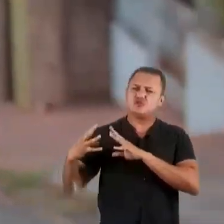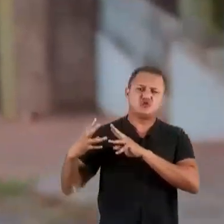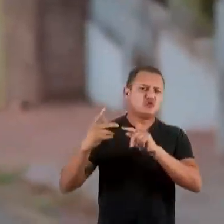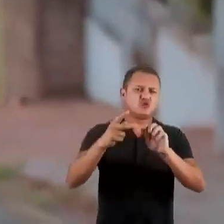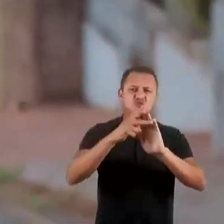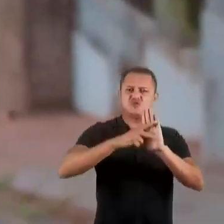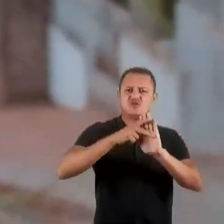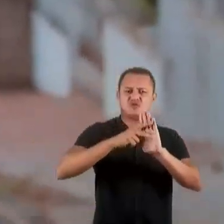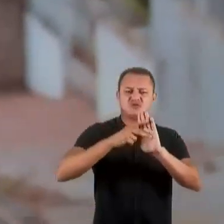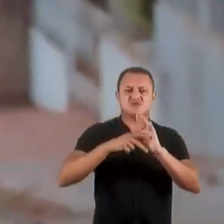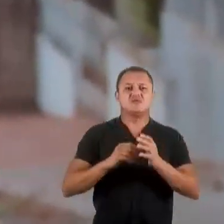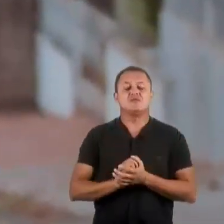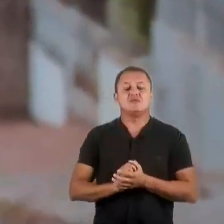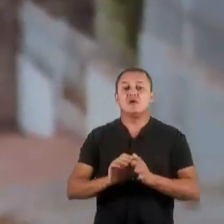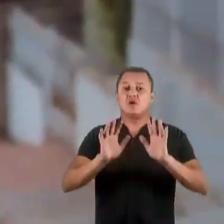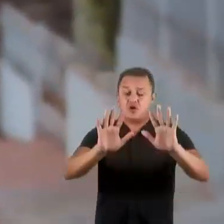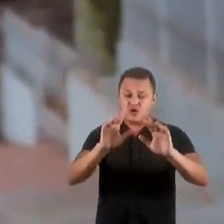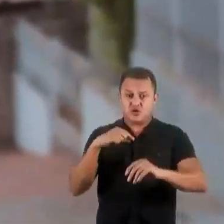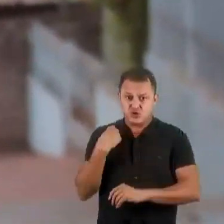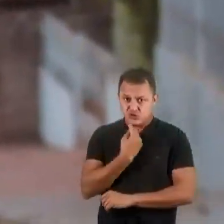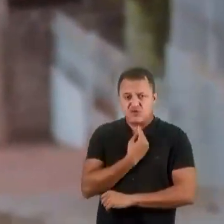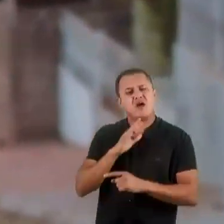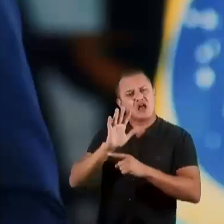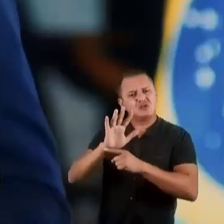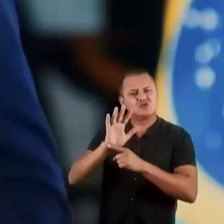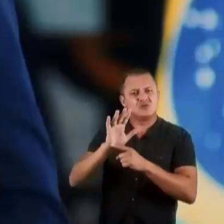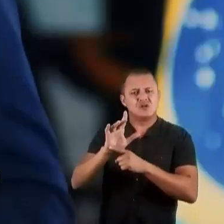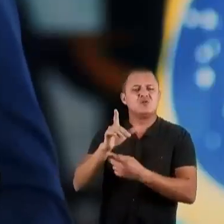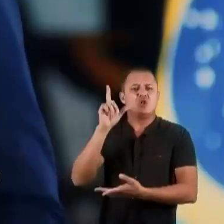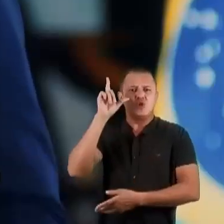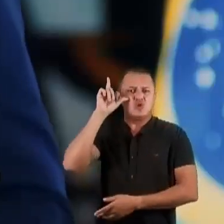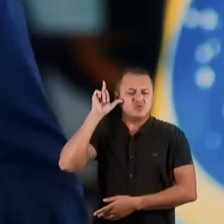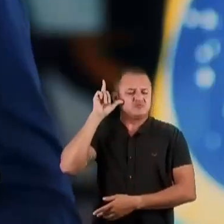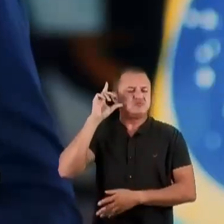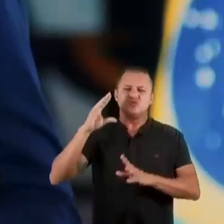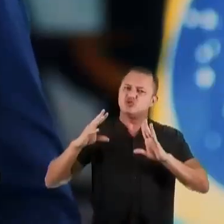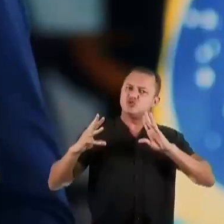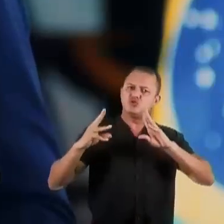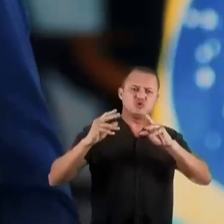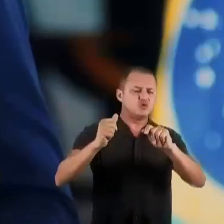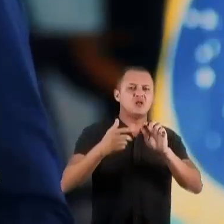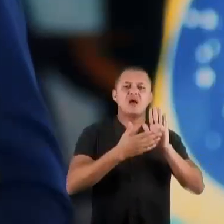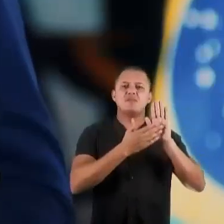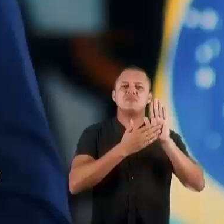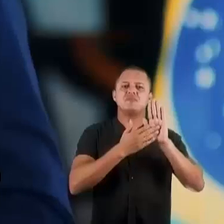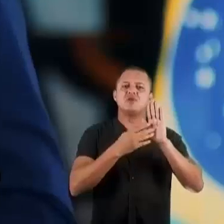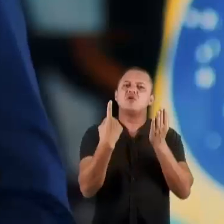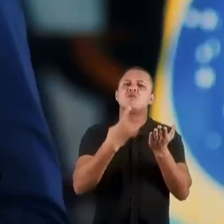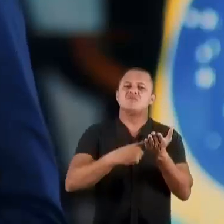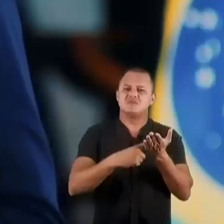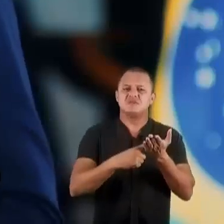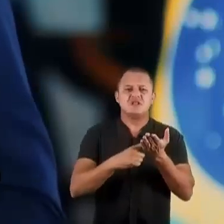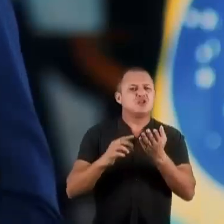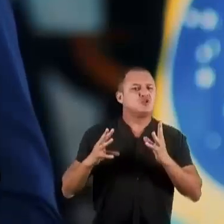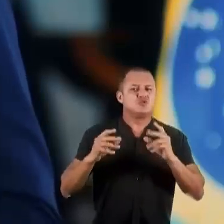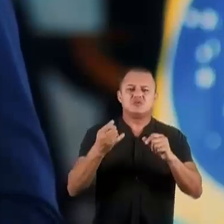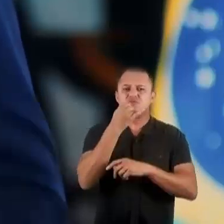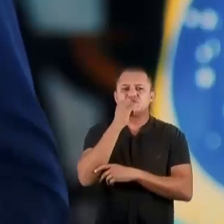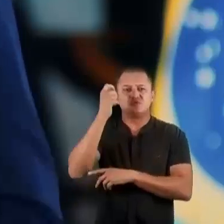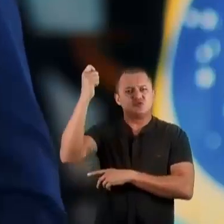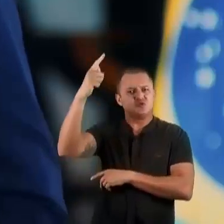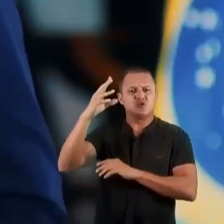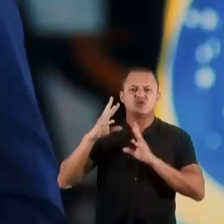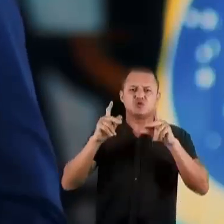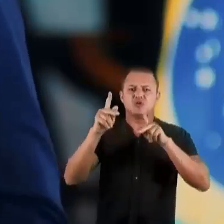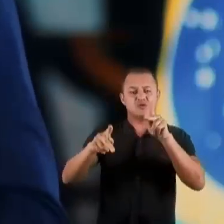vai nos ajudar a realizar todos esses projetos. Nós vamos ajudar o Lúcio para colocar em prática a promessa